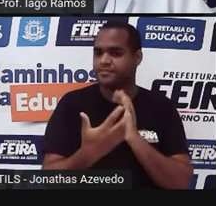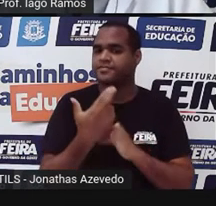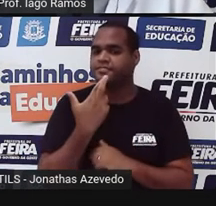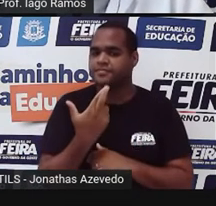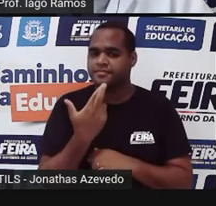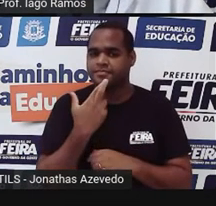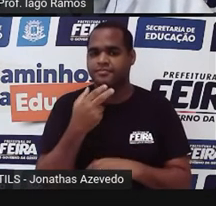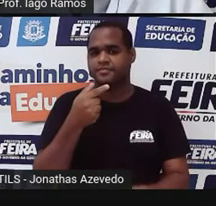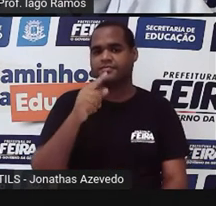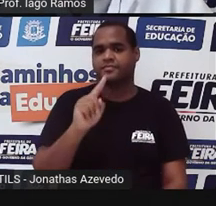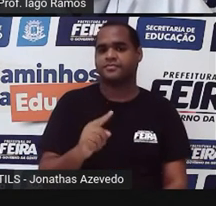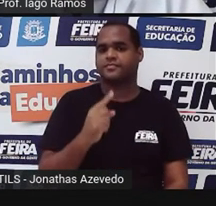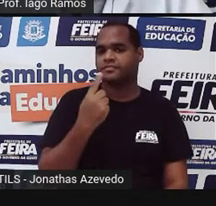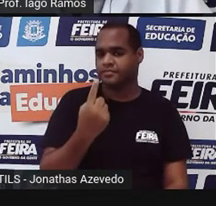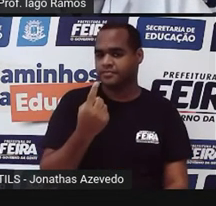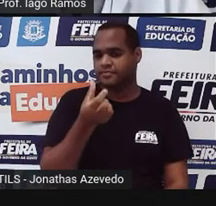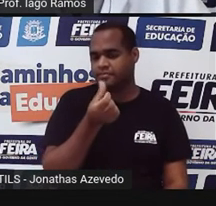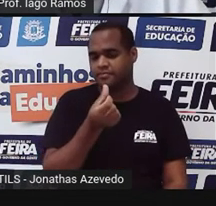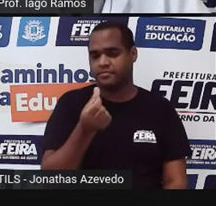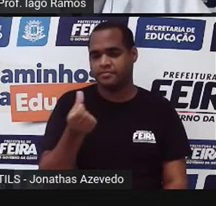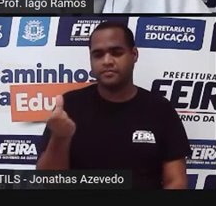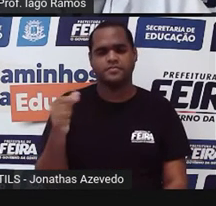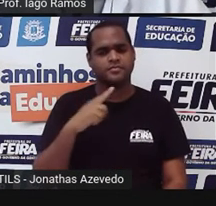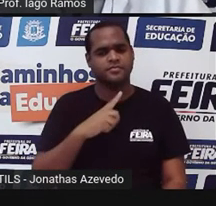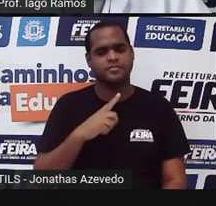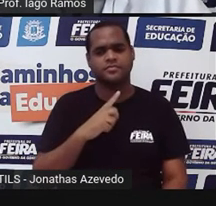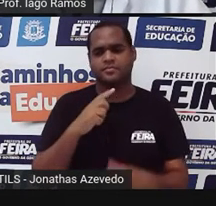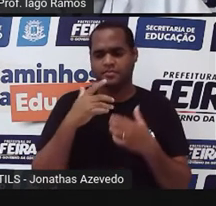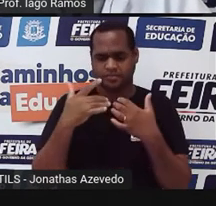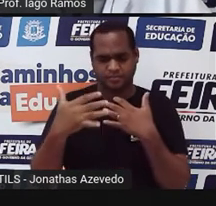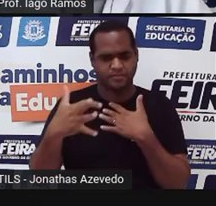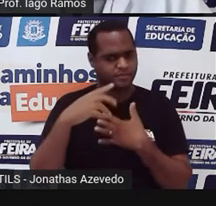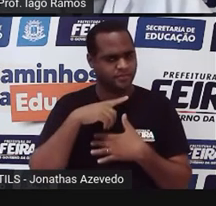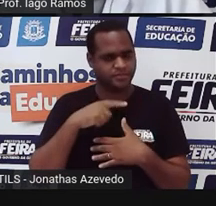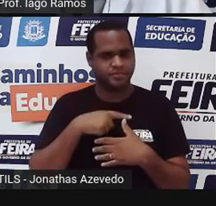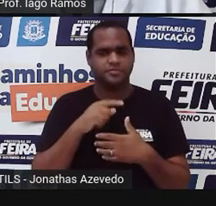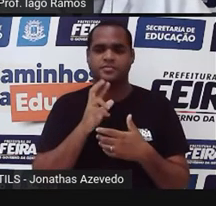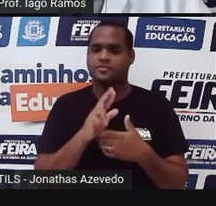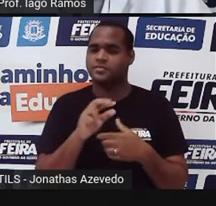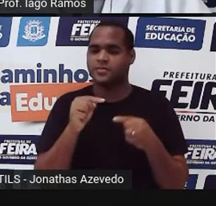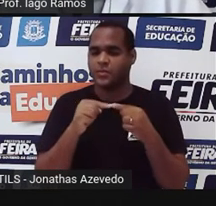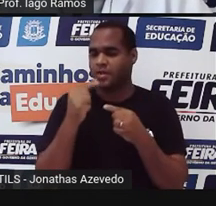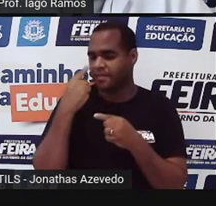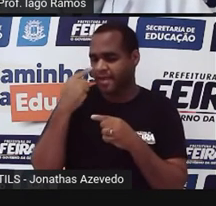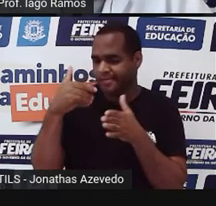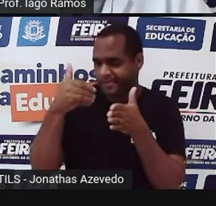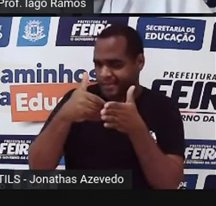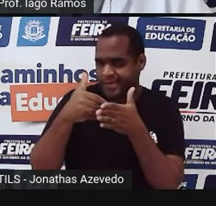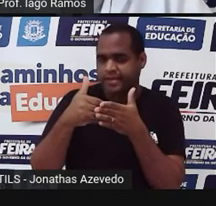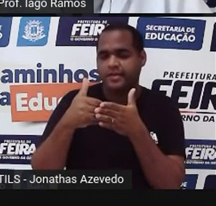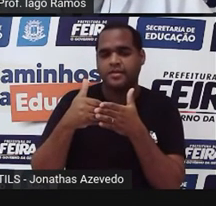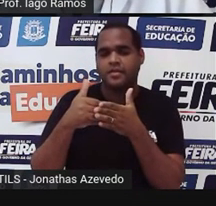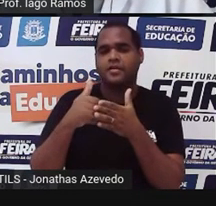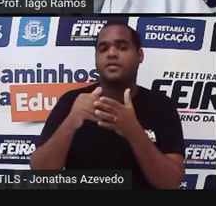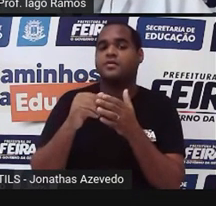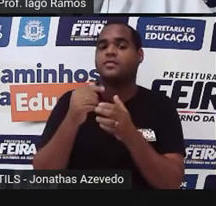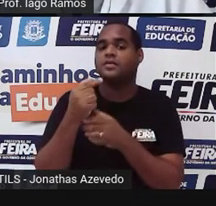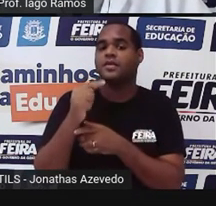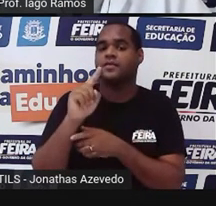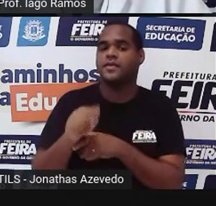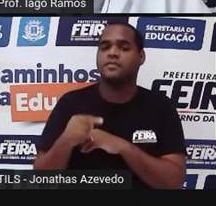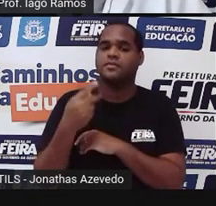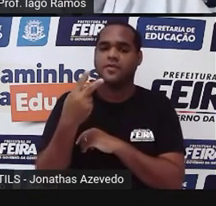,1666 infinitamente. Geralmente a gente não escreve isso. Então a gente vai aproximar isso aí, ó. Para 7